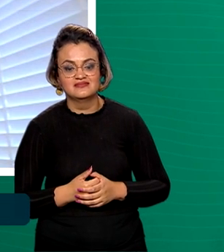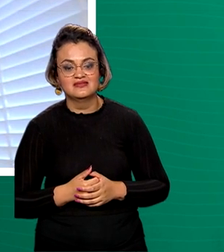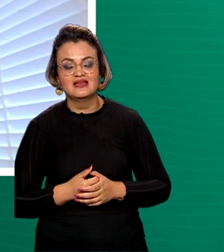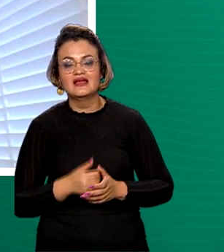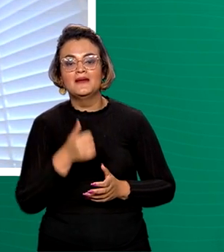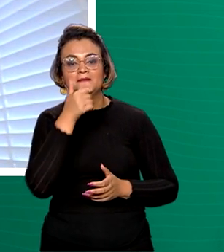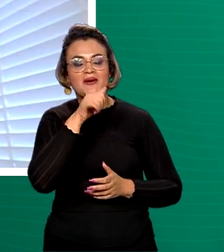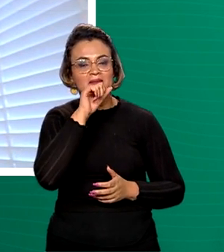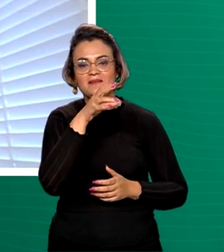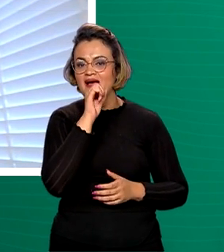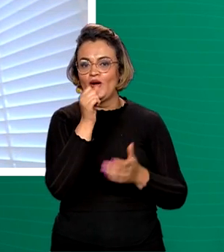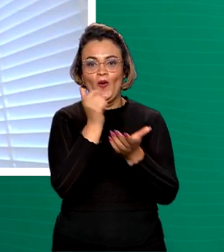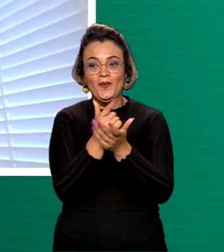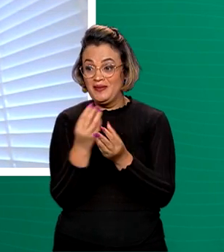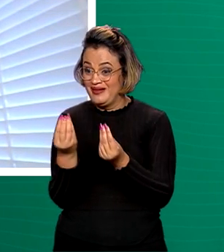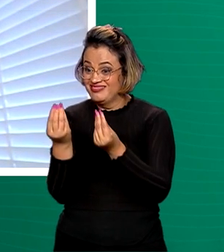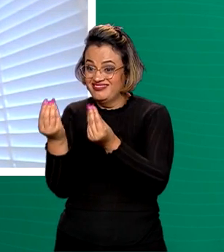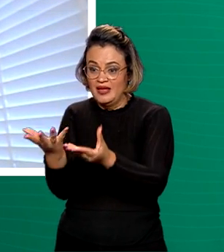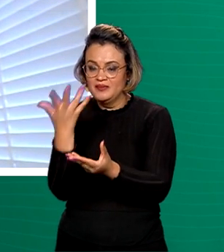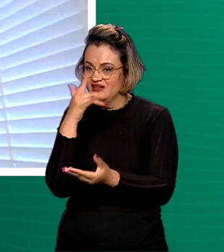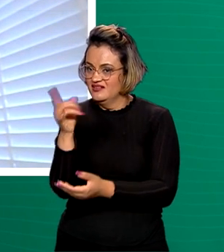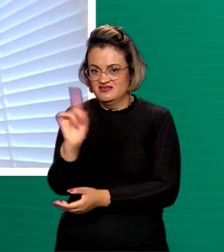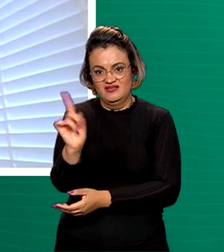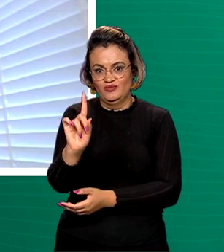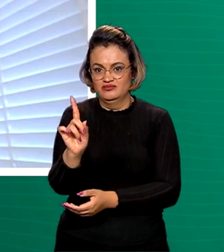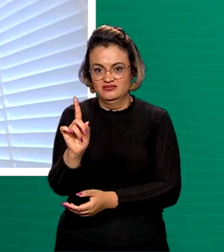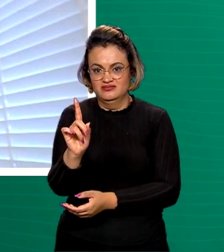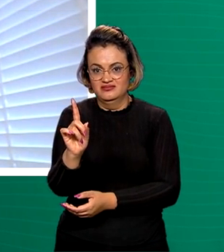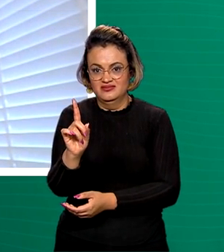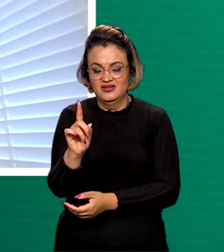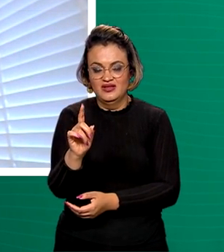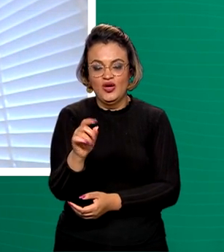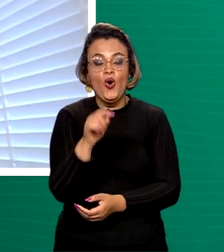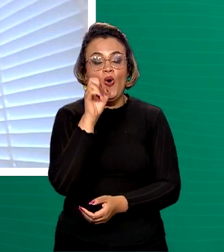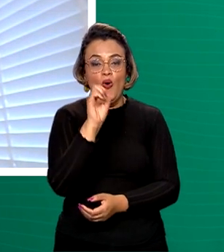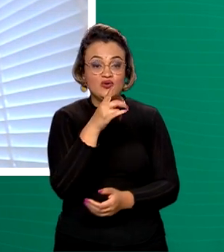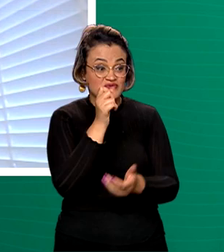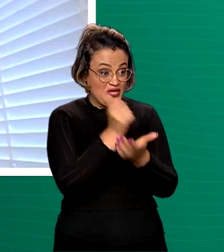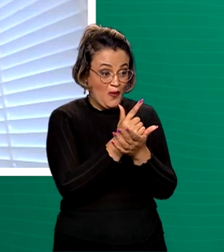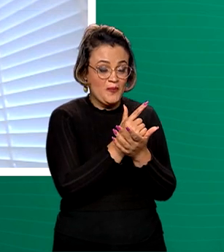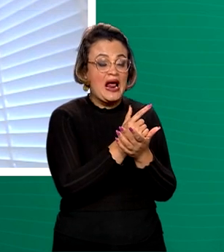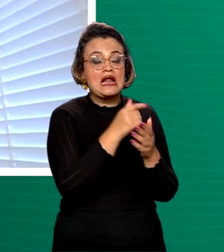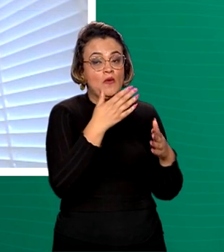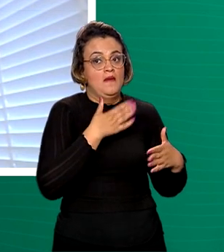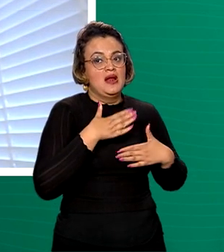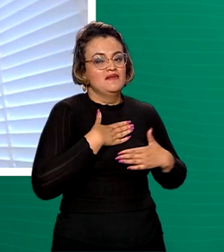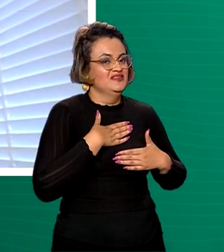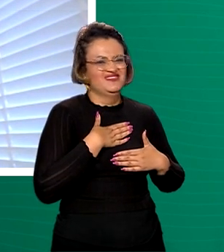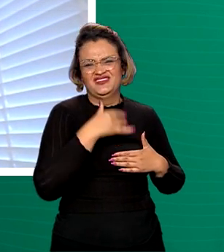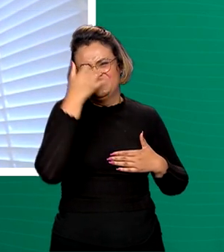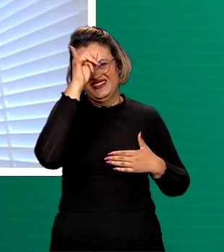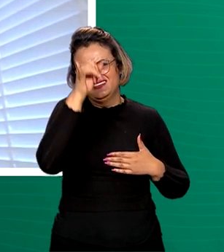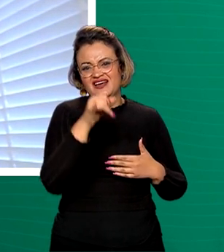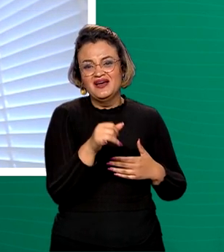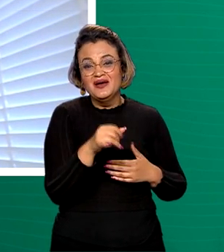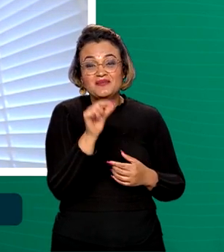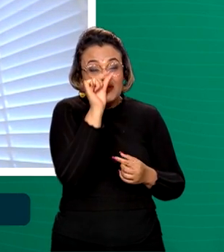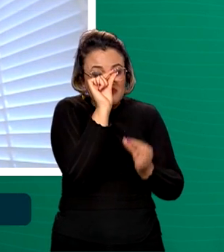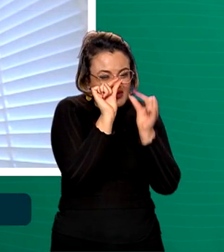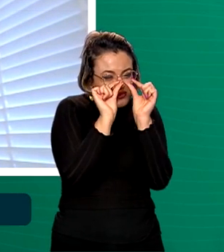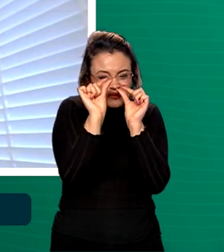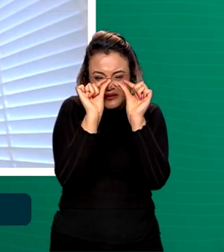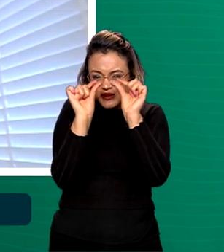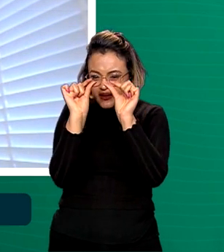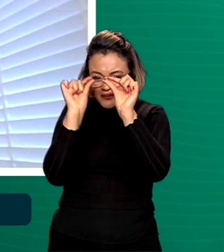pais não devem comprar esse produto. Se os pais têm uma criança pequena em casa, devem evitar a compra desse produto. Porque são pequenos cubinhos, pequenas